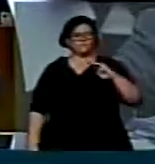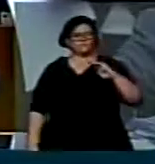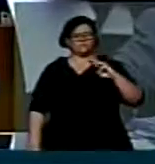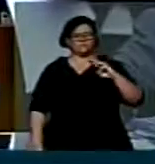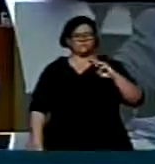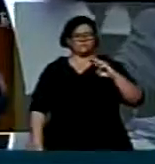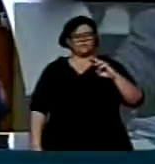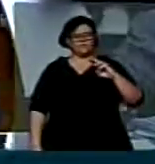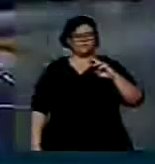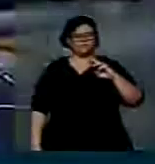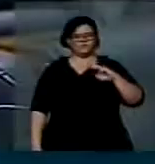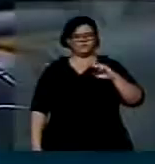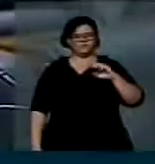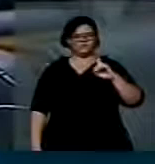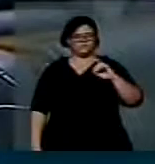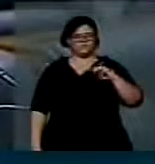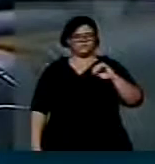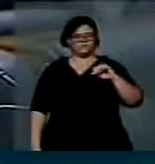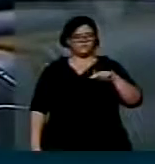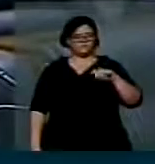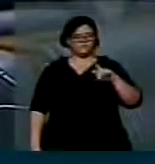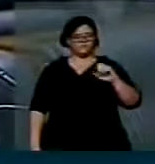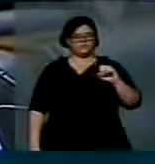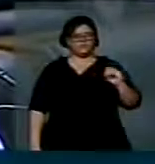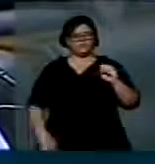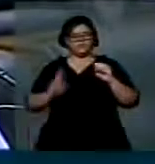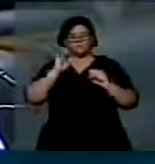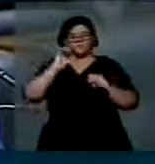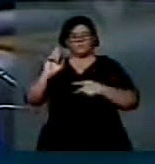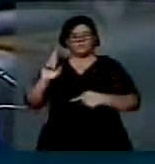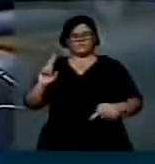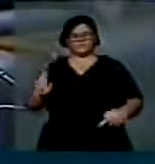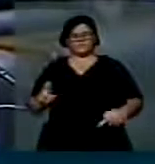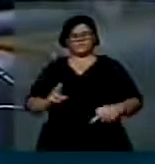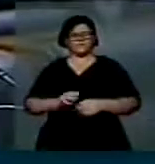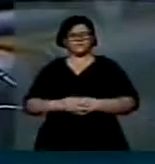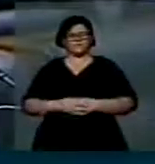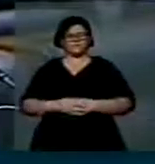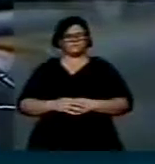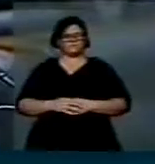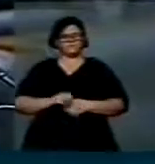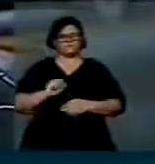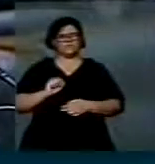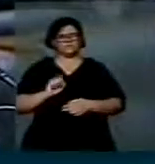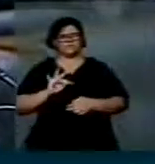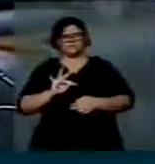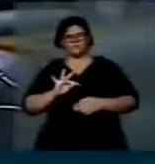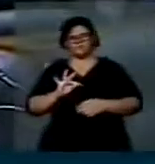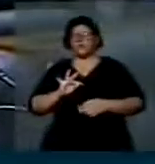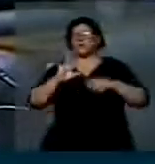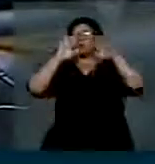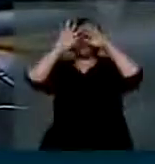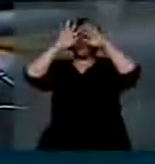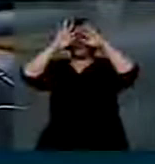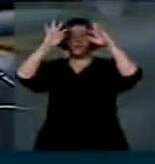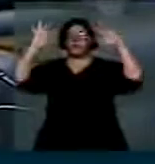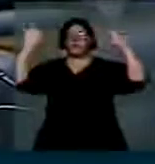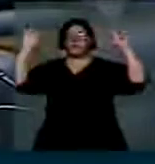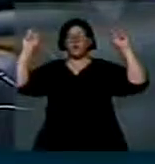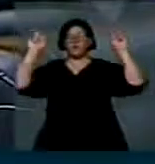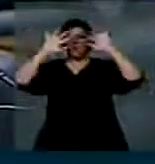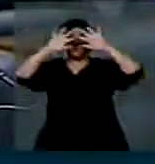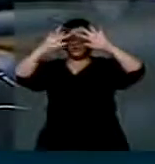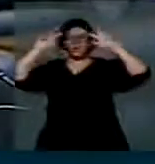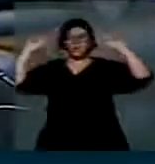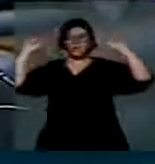Celso Jacobi. Senhor Presidente, o Supremo Tribunal Federal aprecia neste momento uma ação da